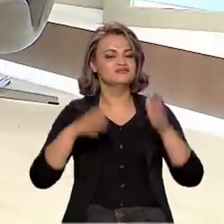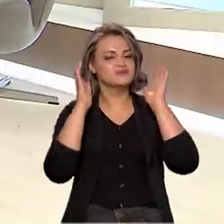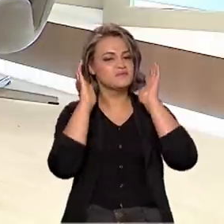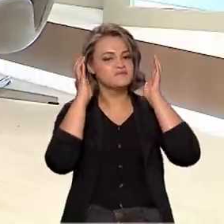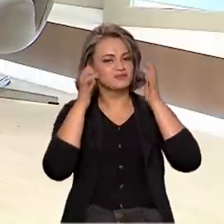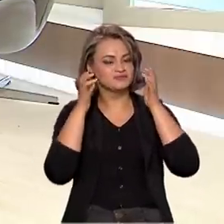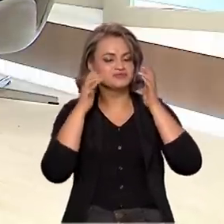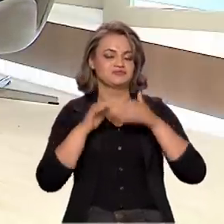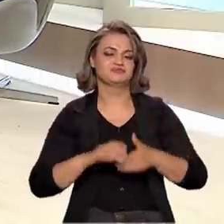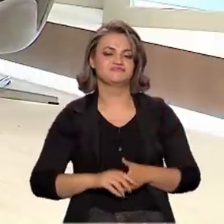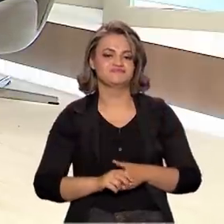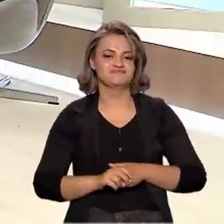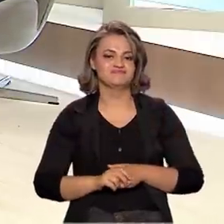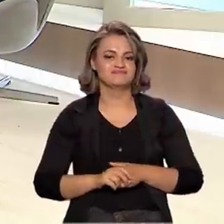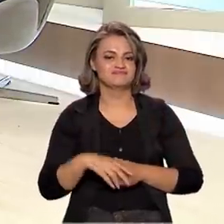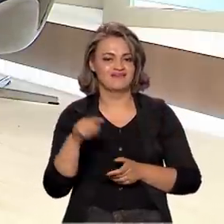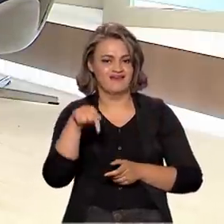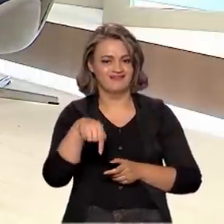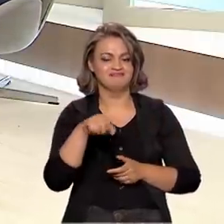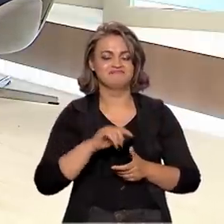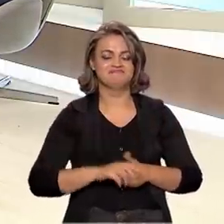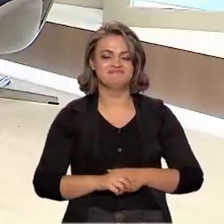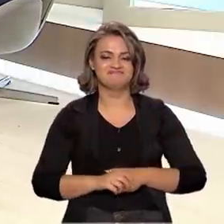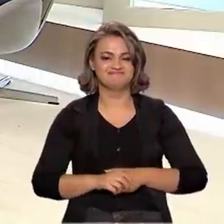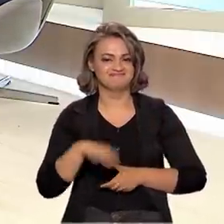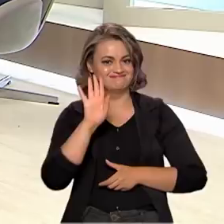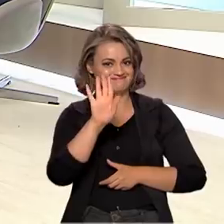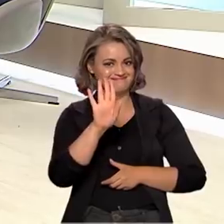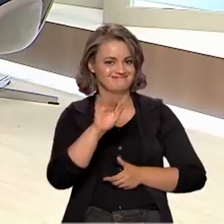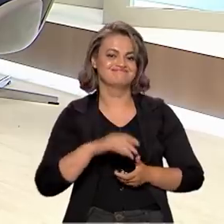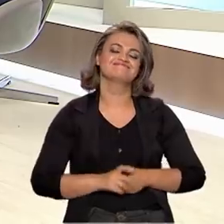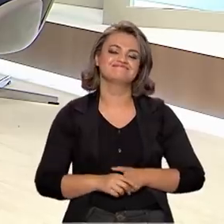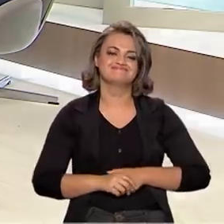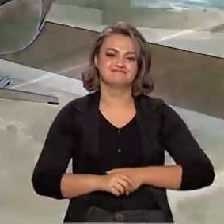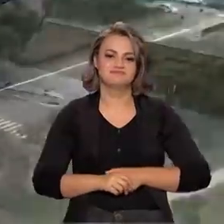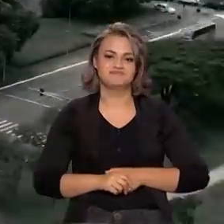Inovações, Marcos Pontes, aqui no Brasil em Pauta. Não saia daí!